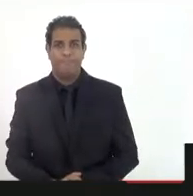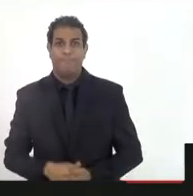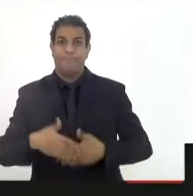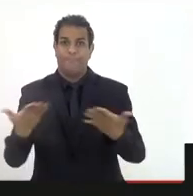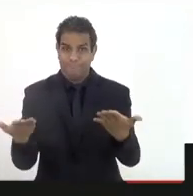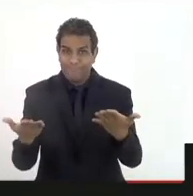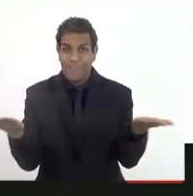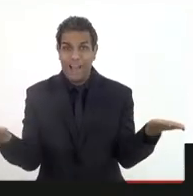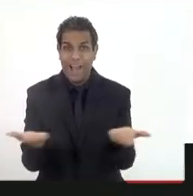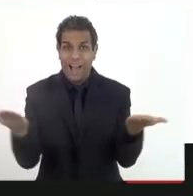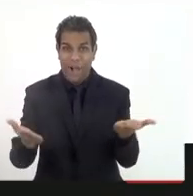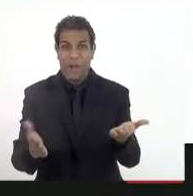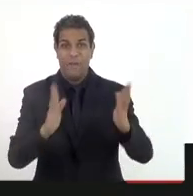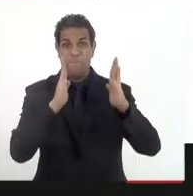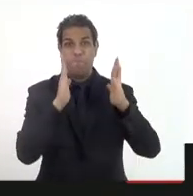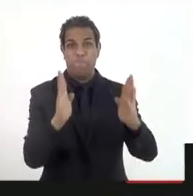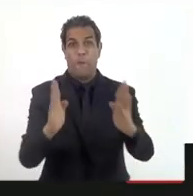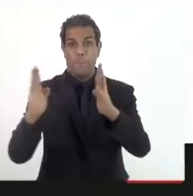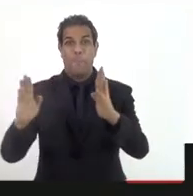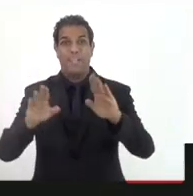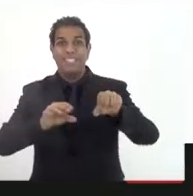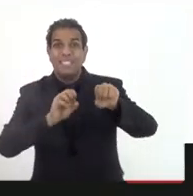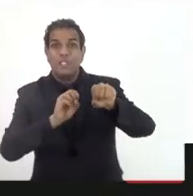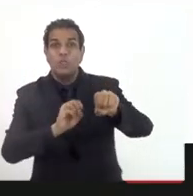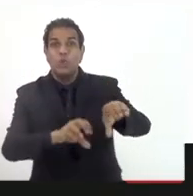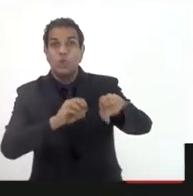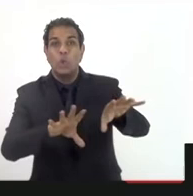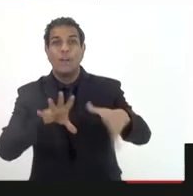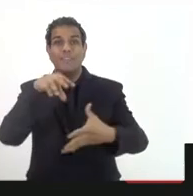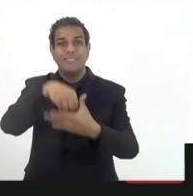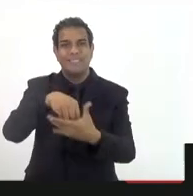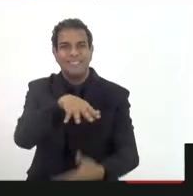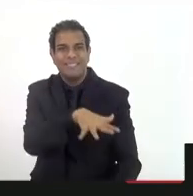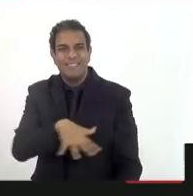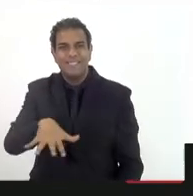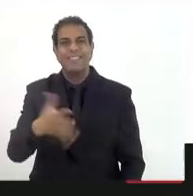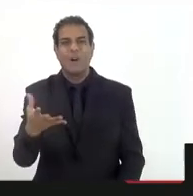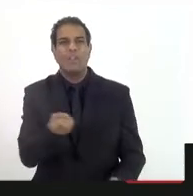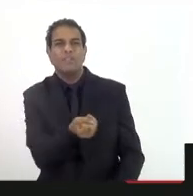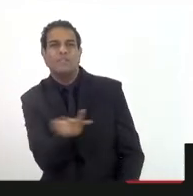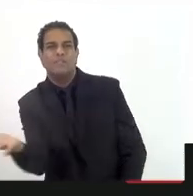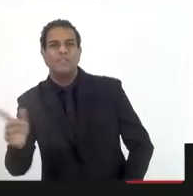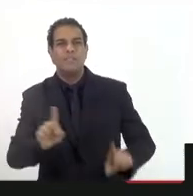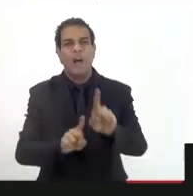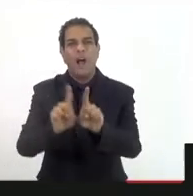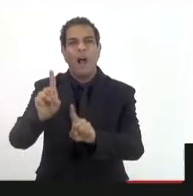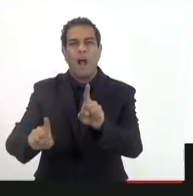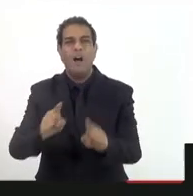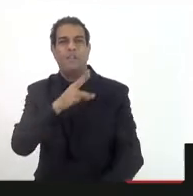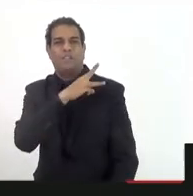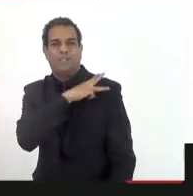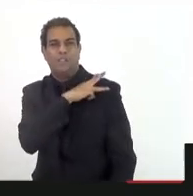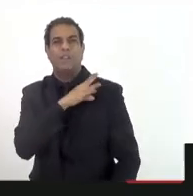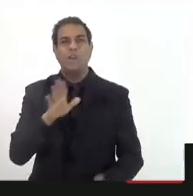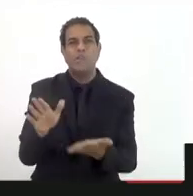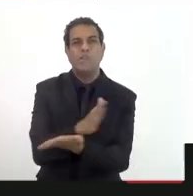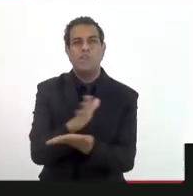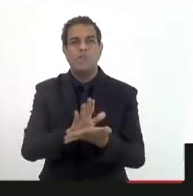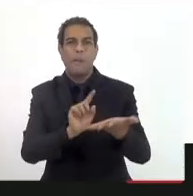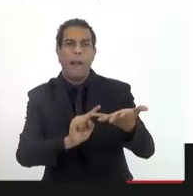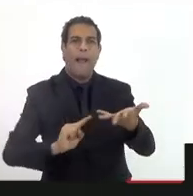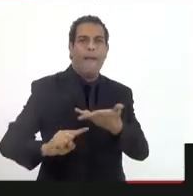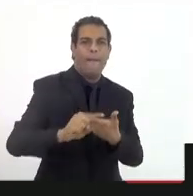Saí a situação da educação, eu já disse que agora saíram os dados do Sino Médio, mais os nossos municípios também, quer dizer,